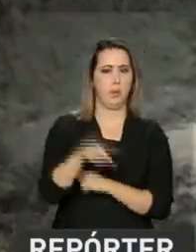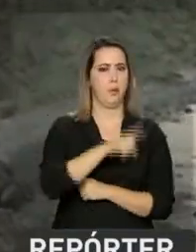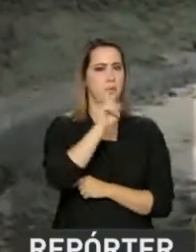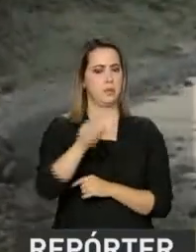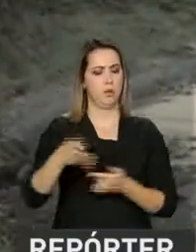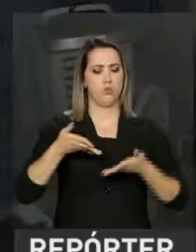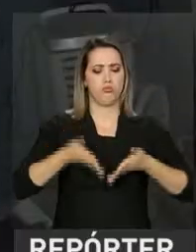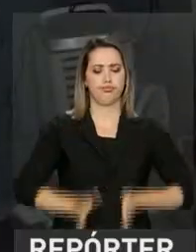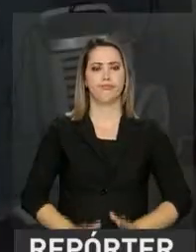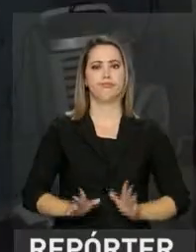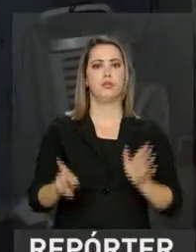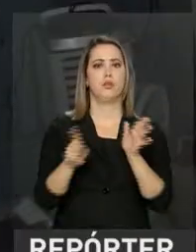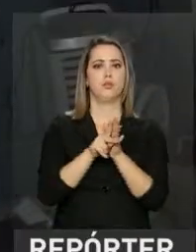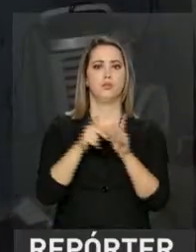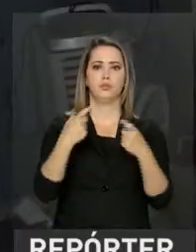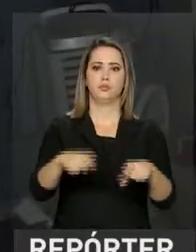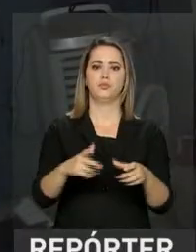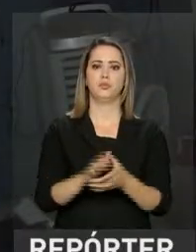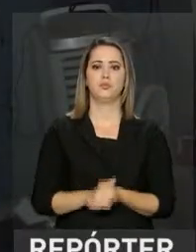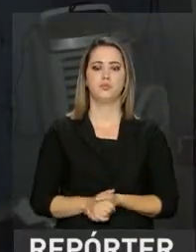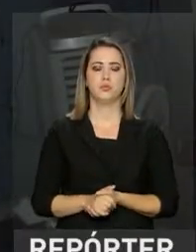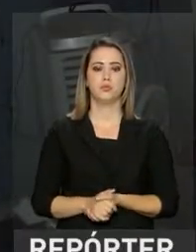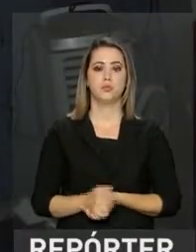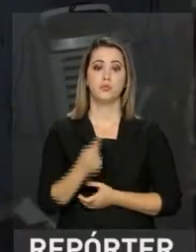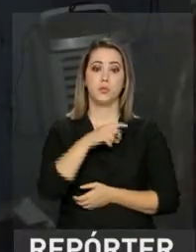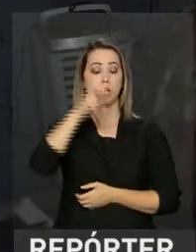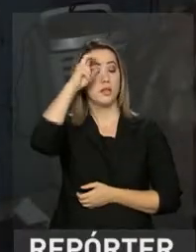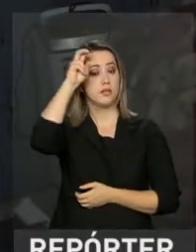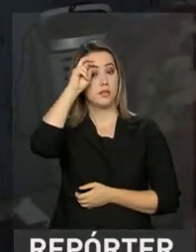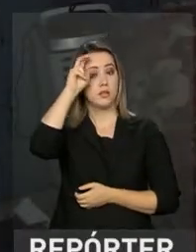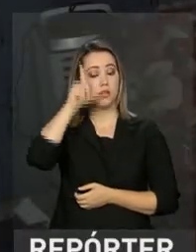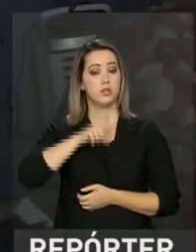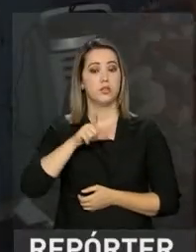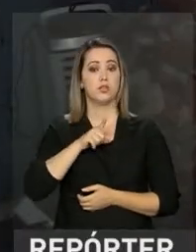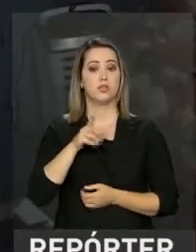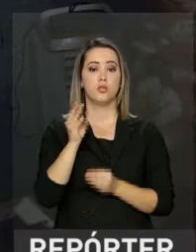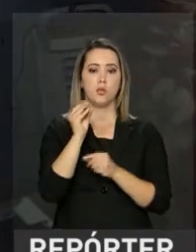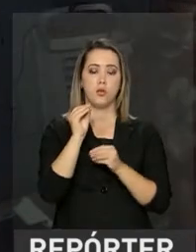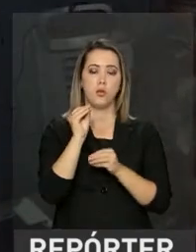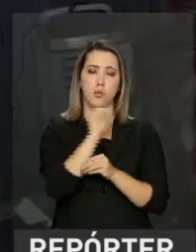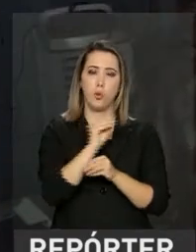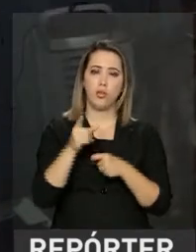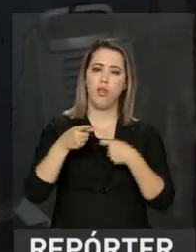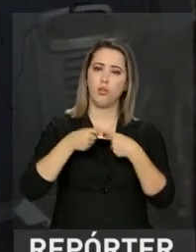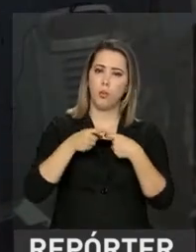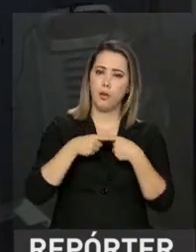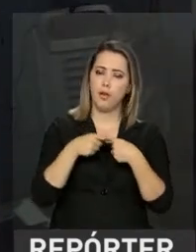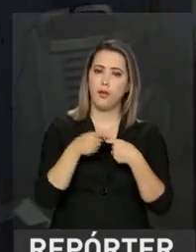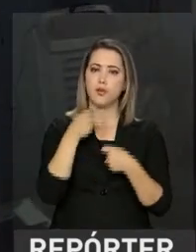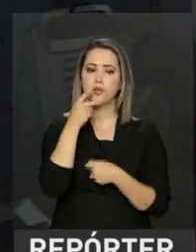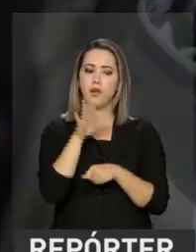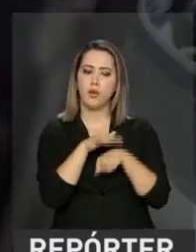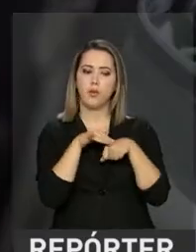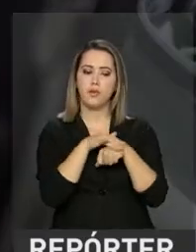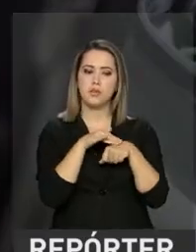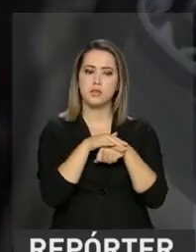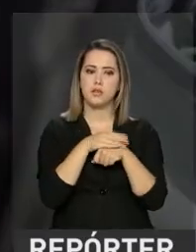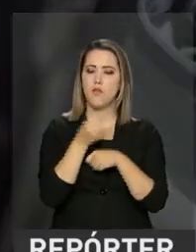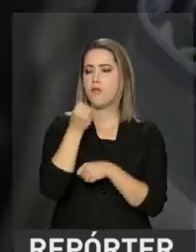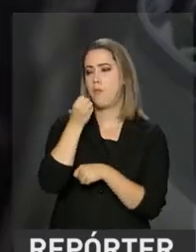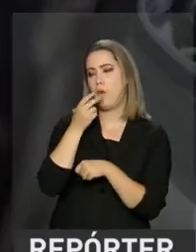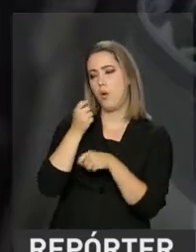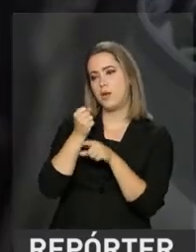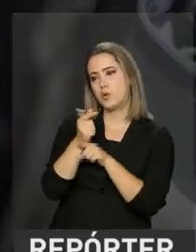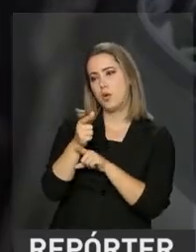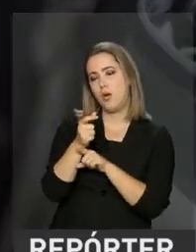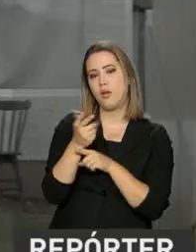partos no arquipélago. Na quinta-feira eu tive meu último pré-natal, aí eles conversaram comigo, só me deram boa